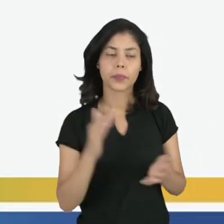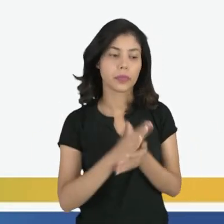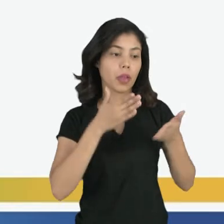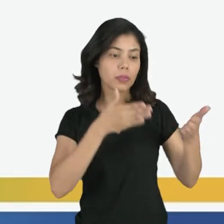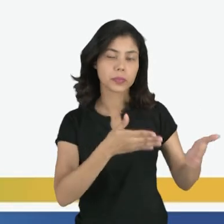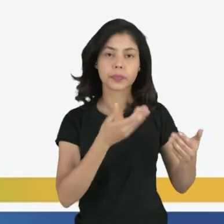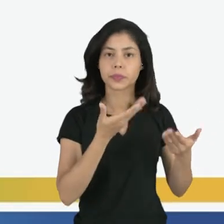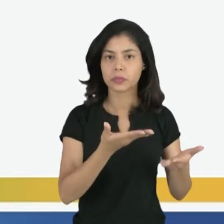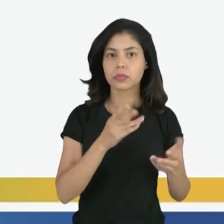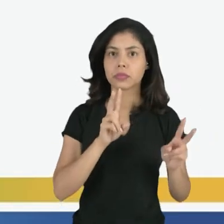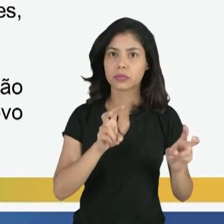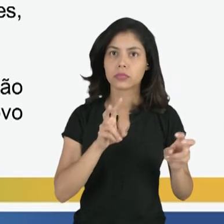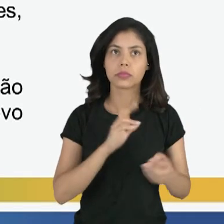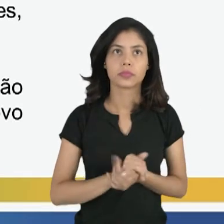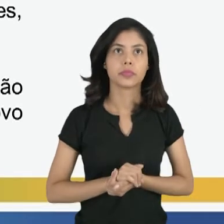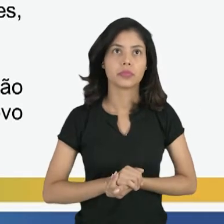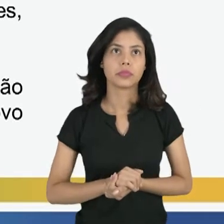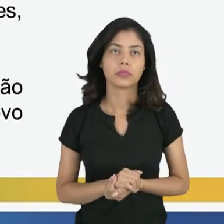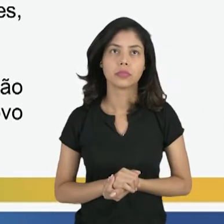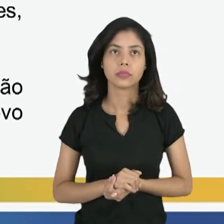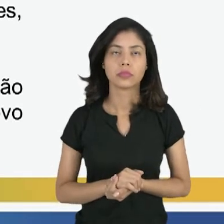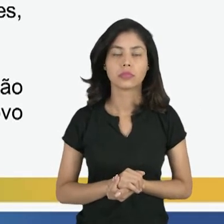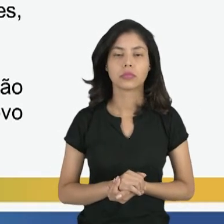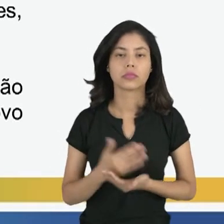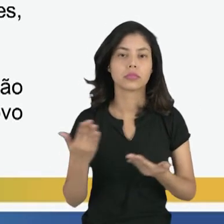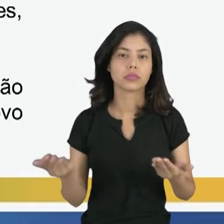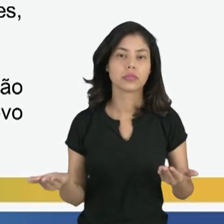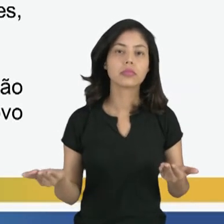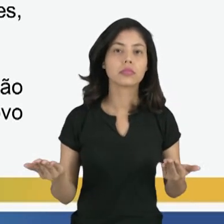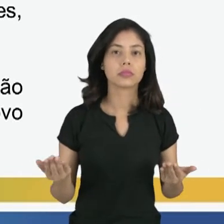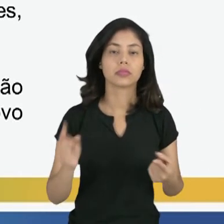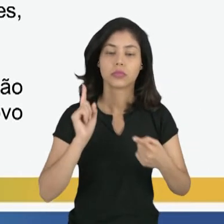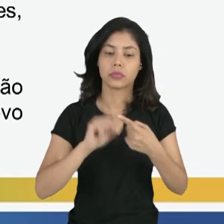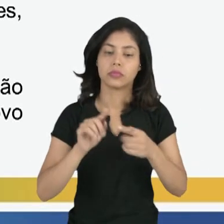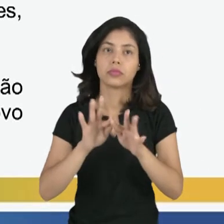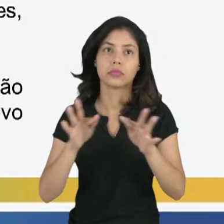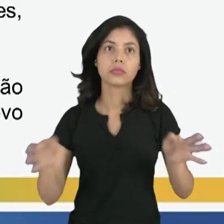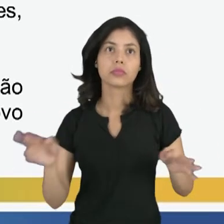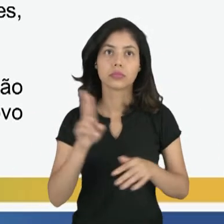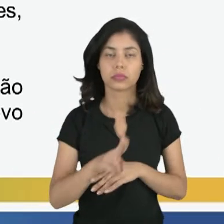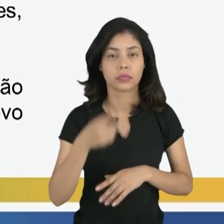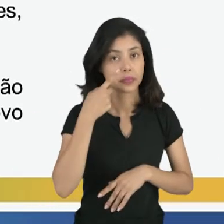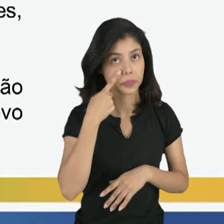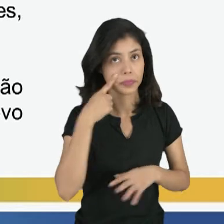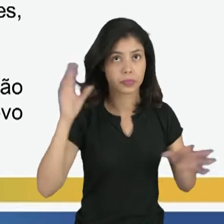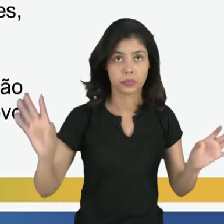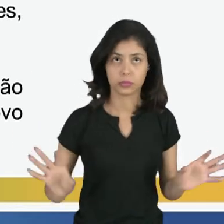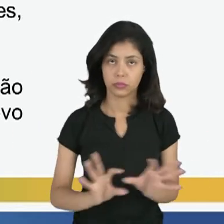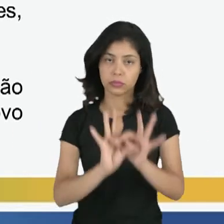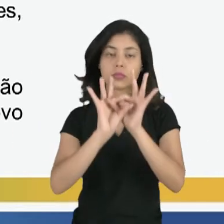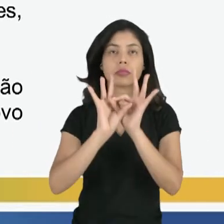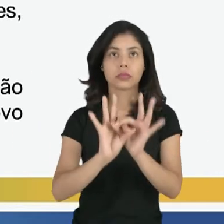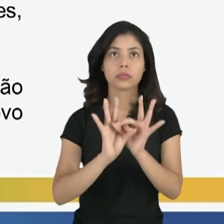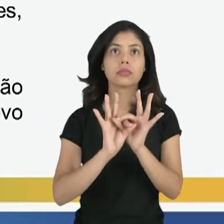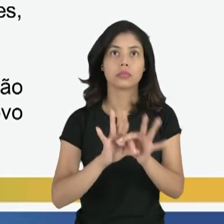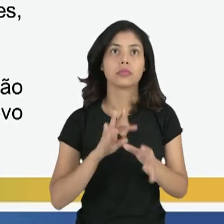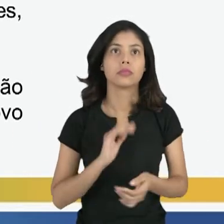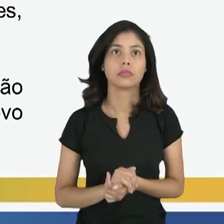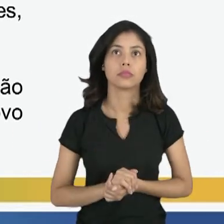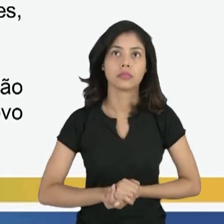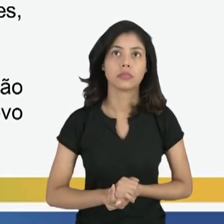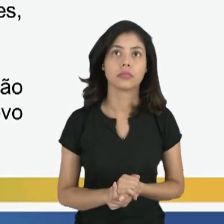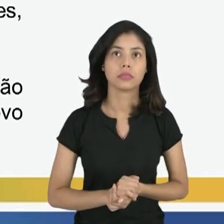forma, né? Tá bom, pessoal? Então, uma das frases muito interessantes ligado a Heráclito,